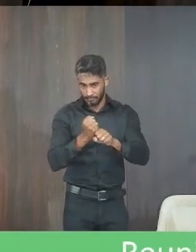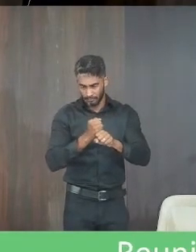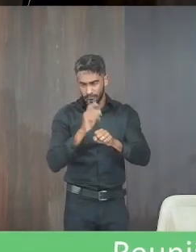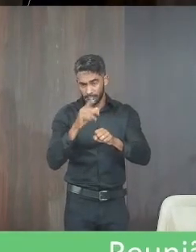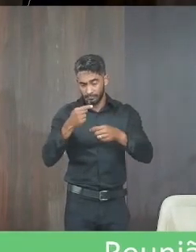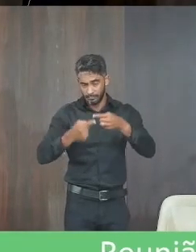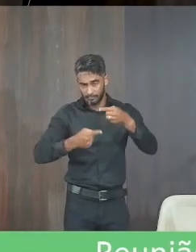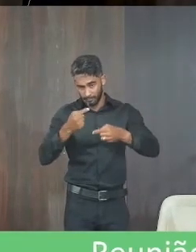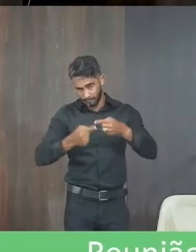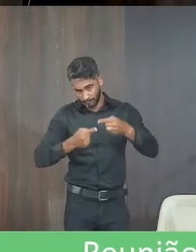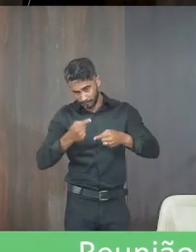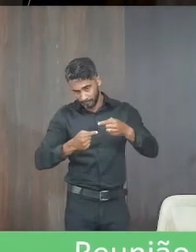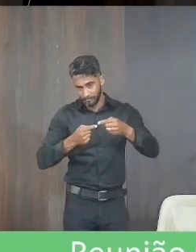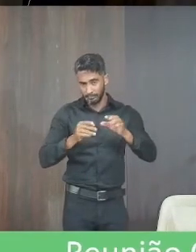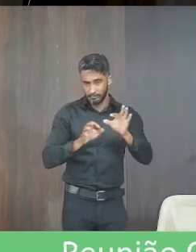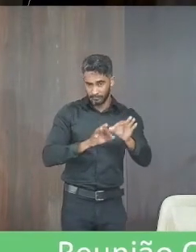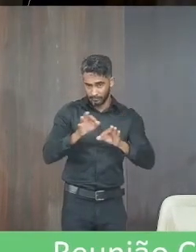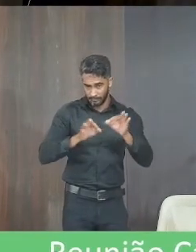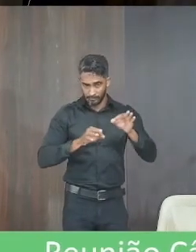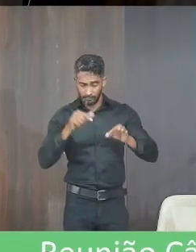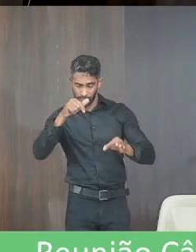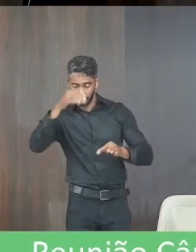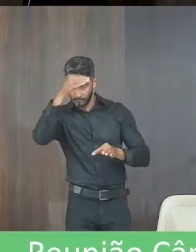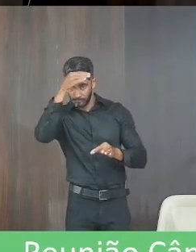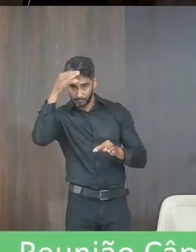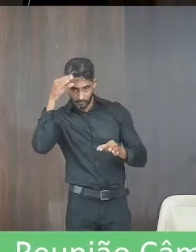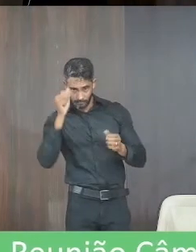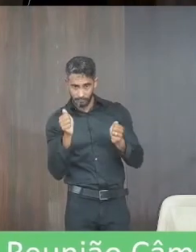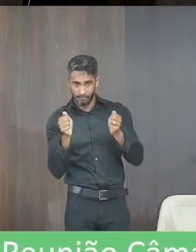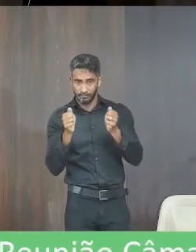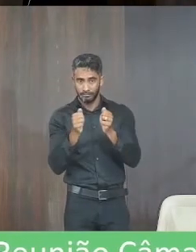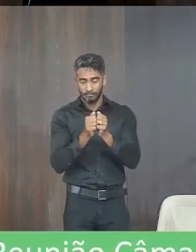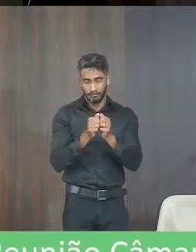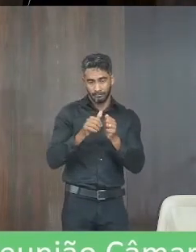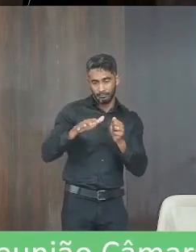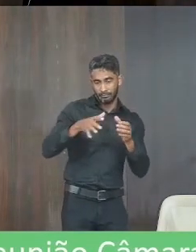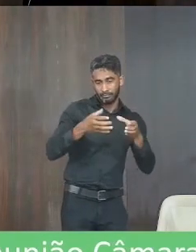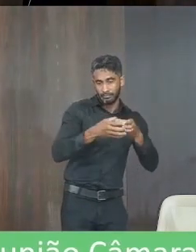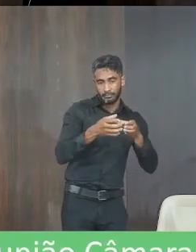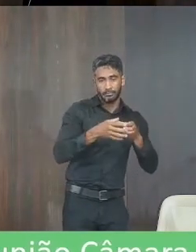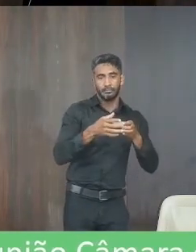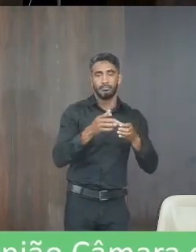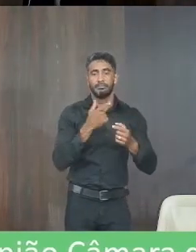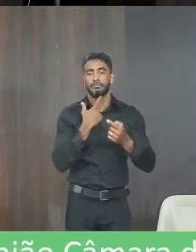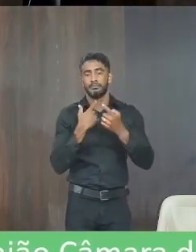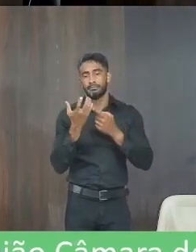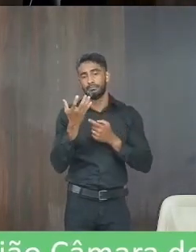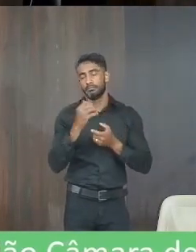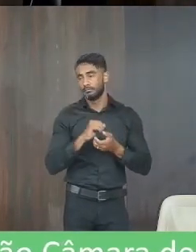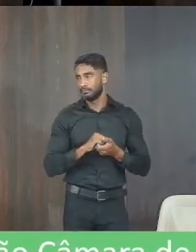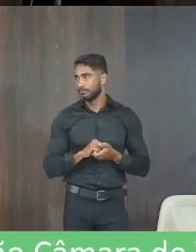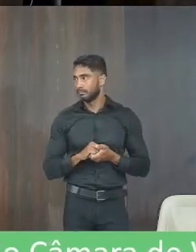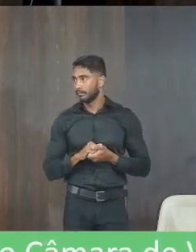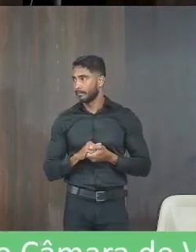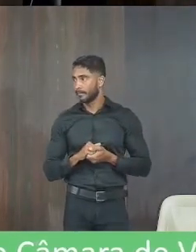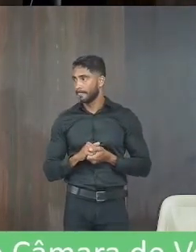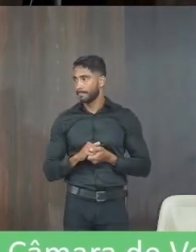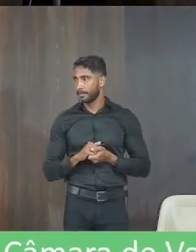plano aqui nessa casa legislativa junto com as partes interessadas presidente